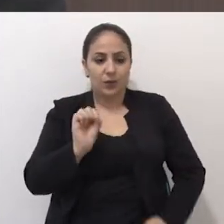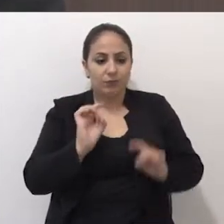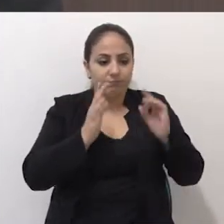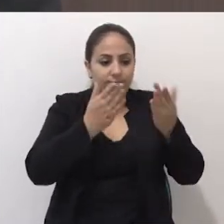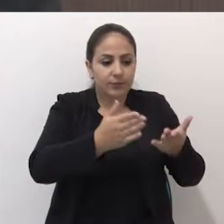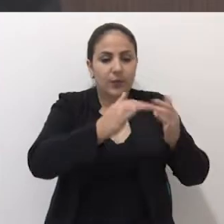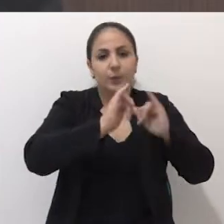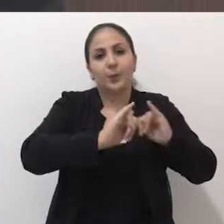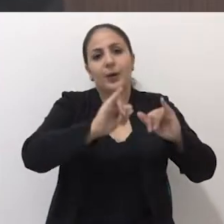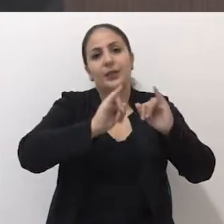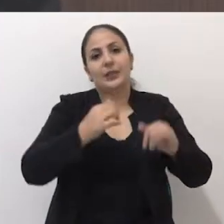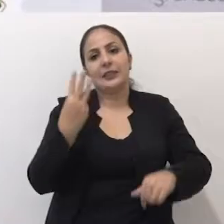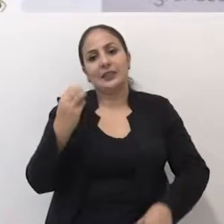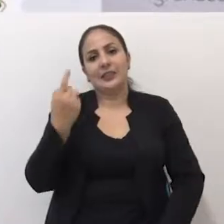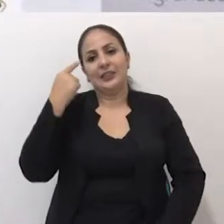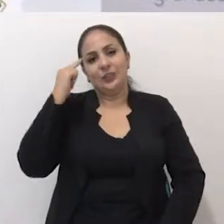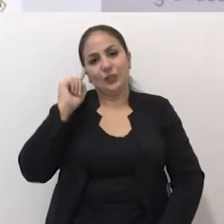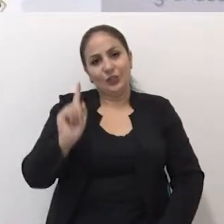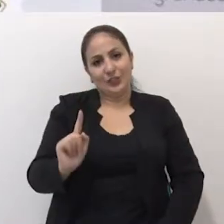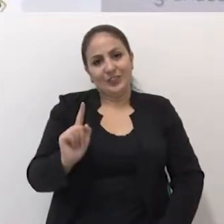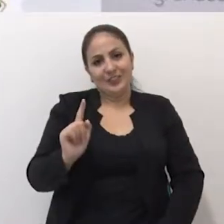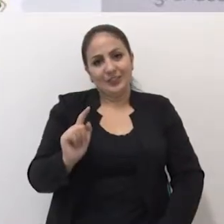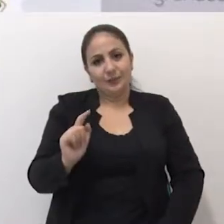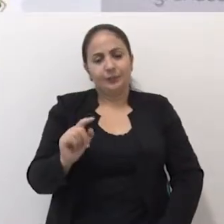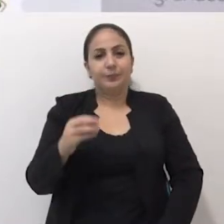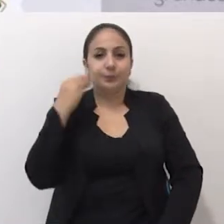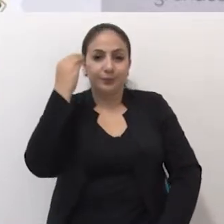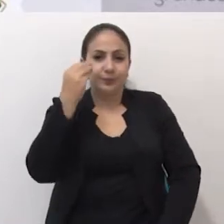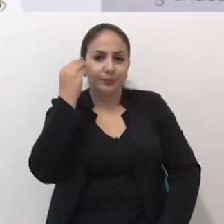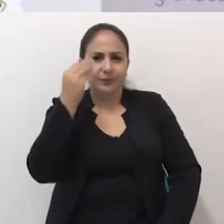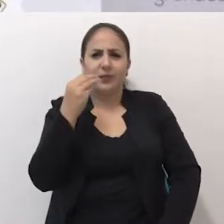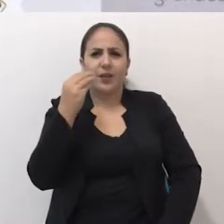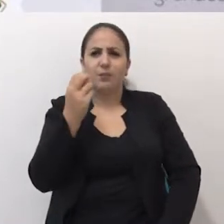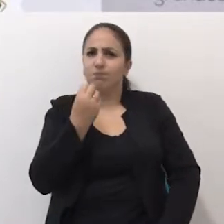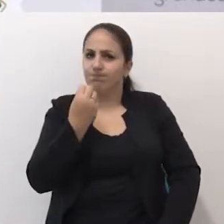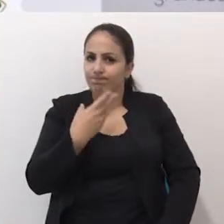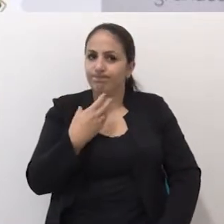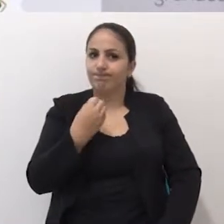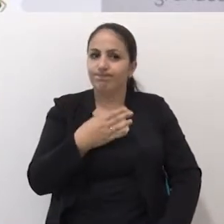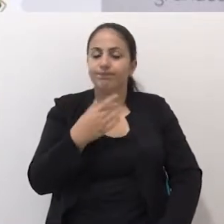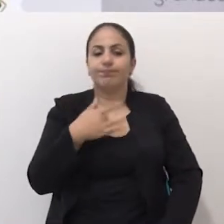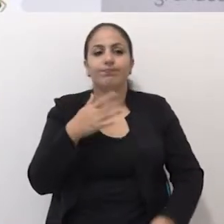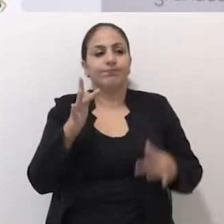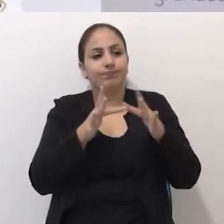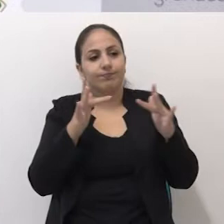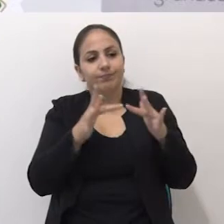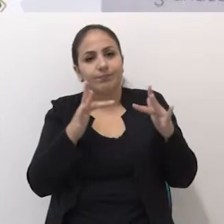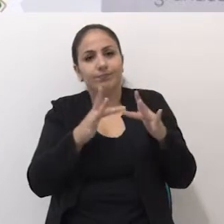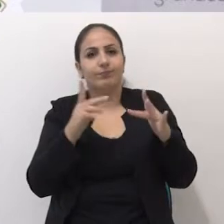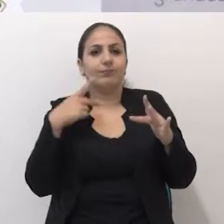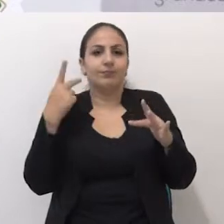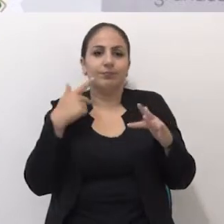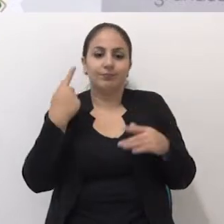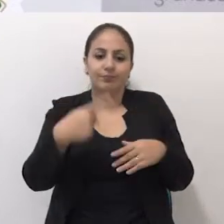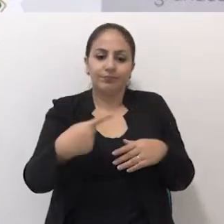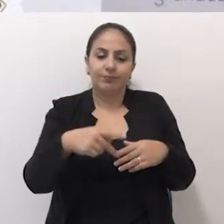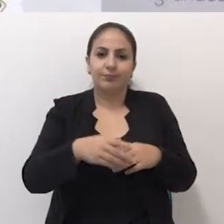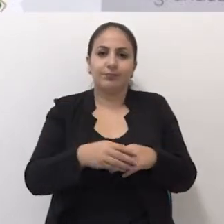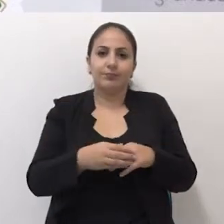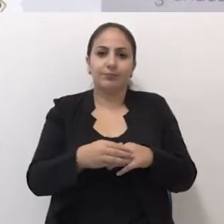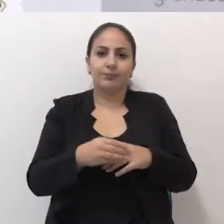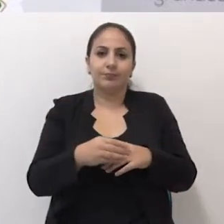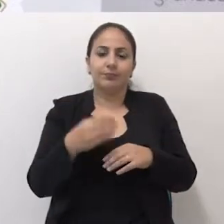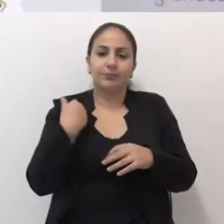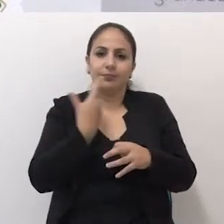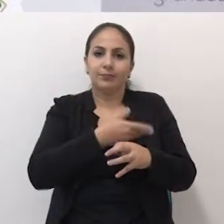durante 30 dias. A experiência que a gente traz é uma experiência muito boa, o convívio com os vereadores aqui na casa,